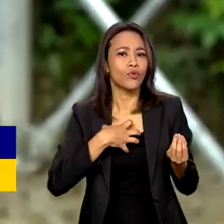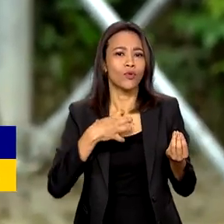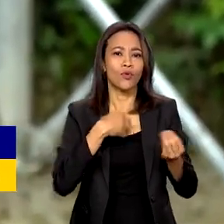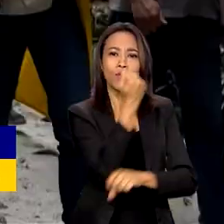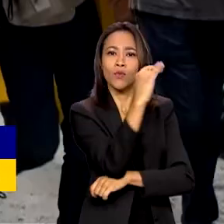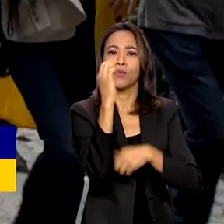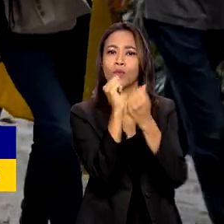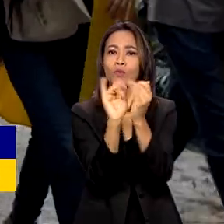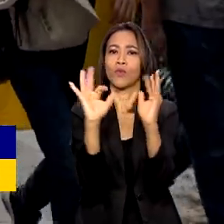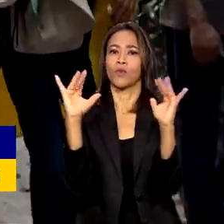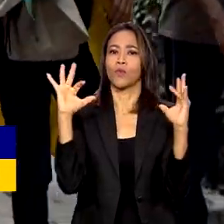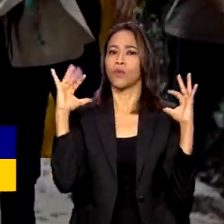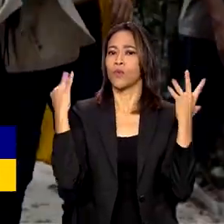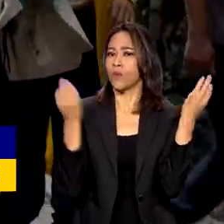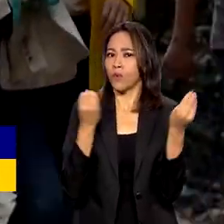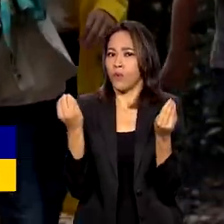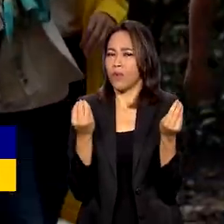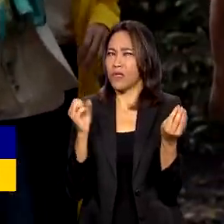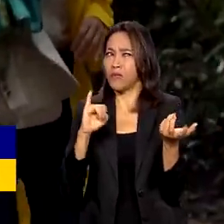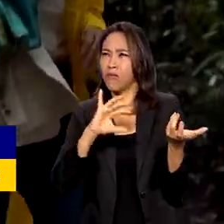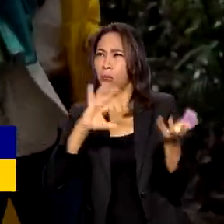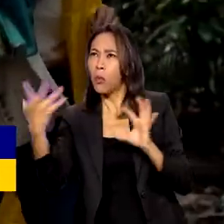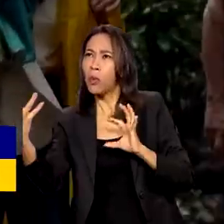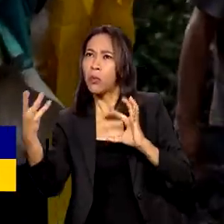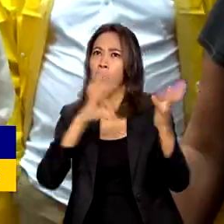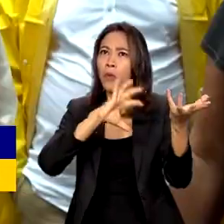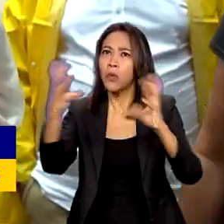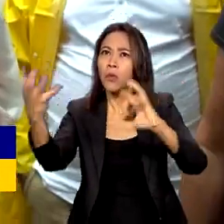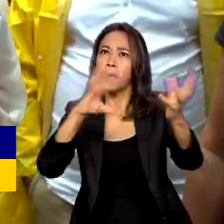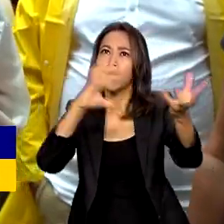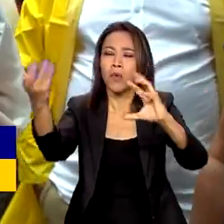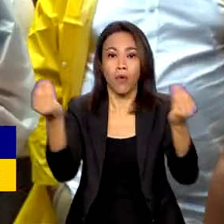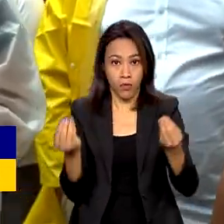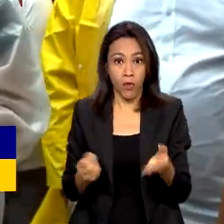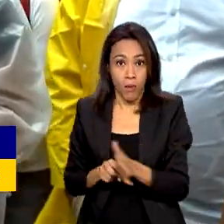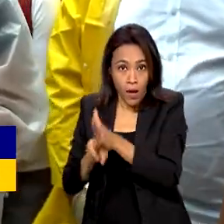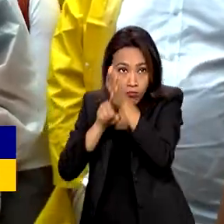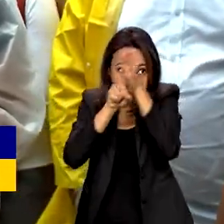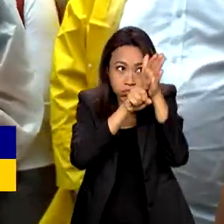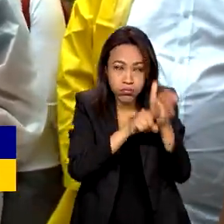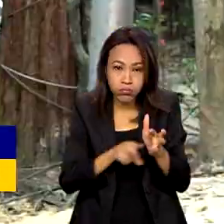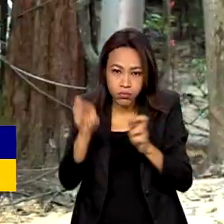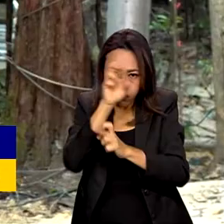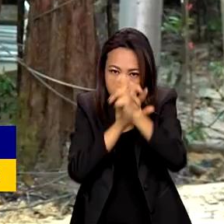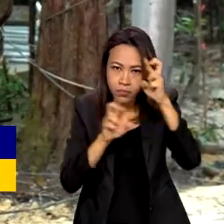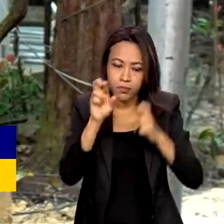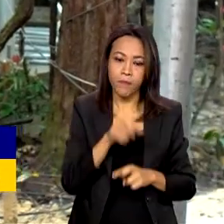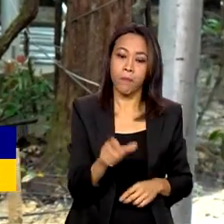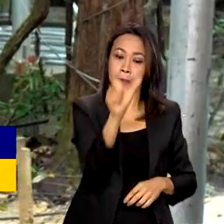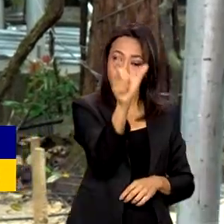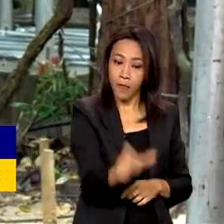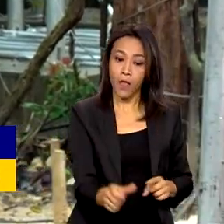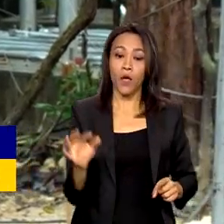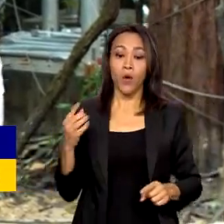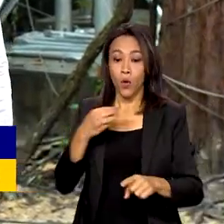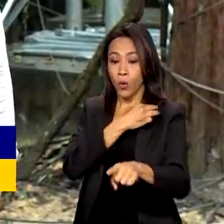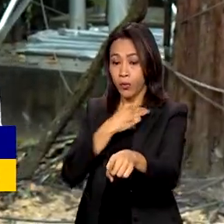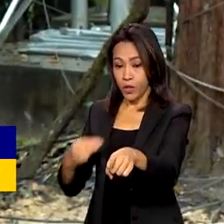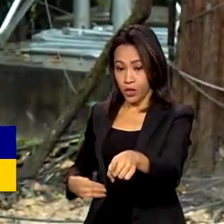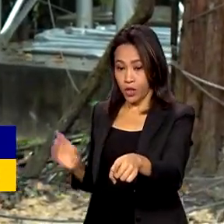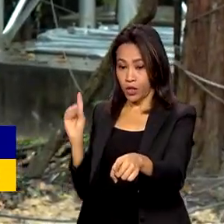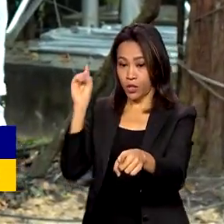para frente. Na última terça-feira, a ministra da Ciência, Tecnologia e Inovação, Luciana Santos, e o ministro das Relações